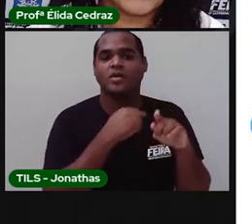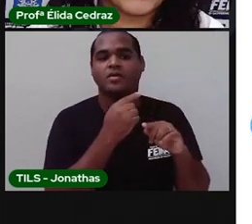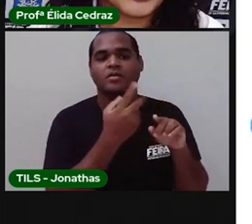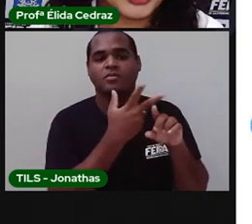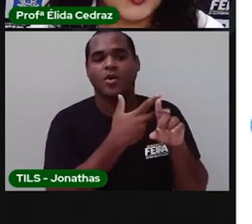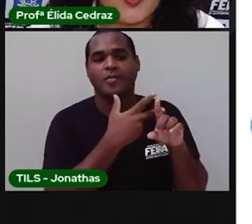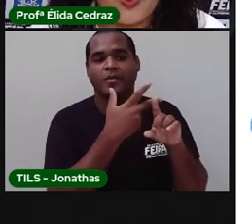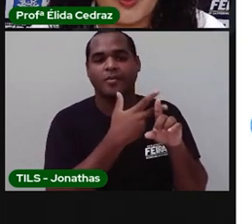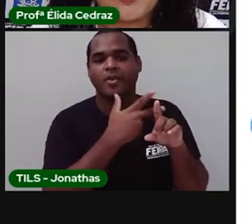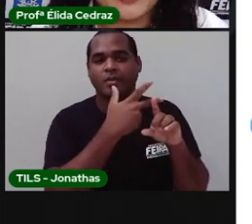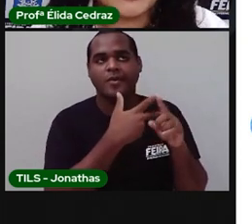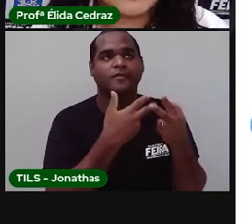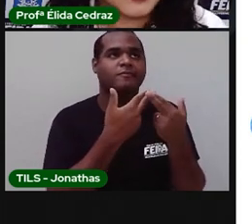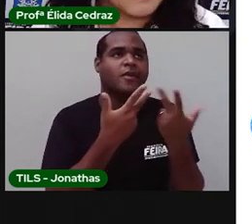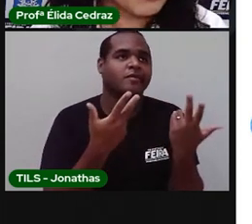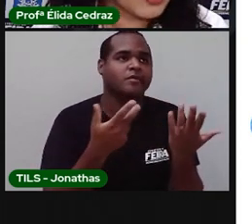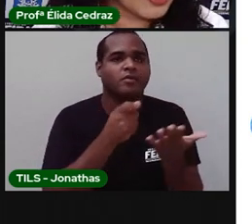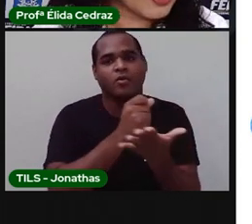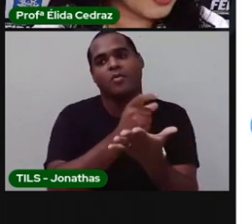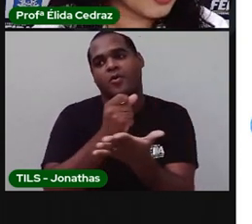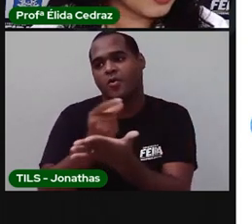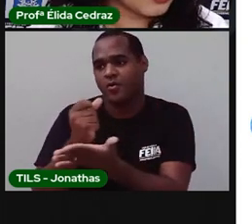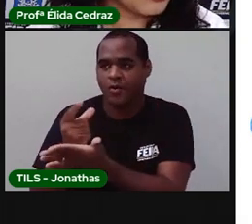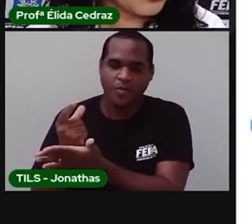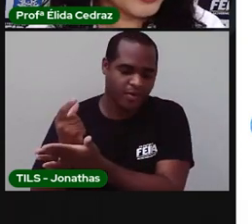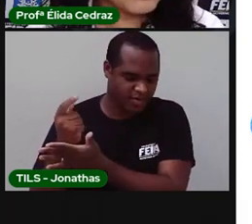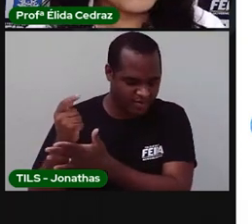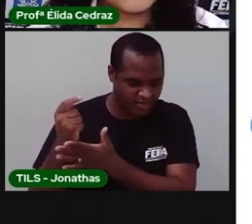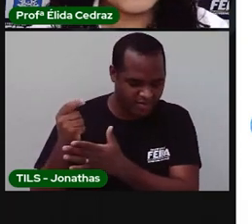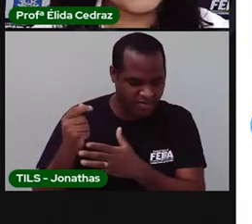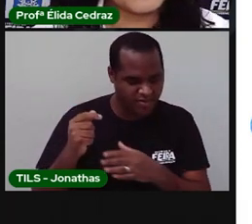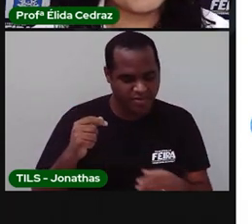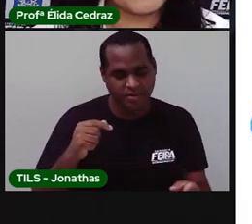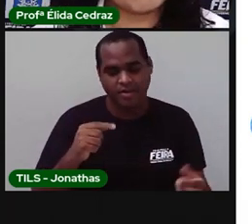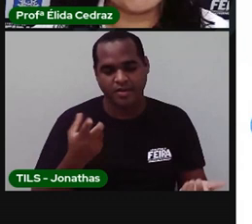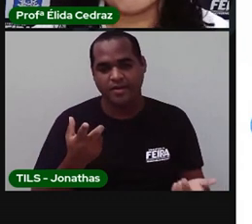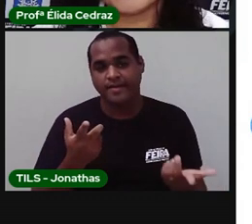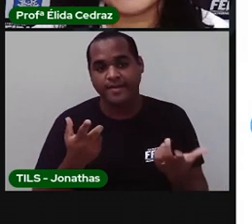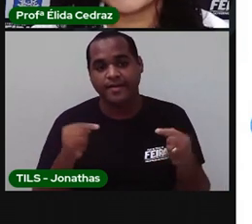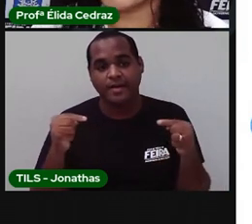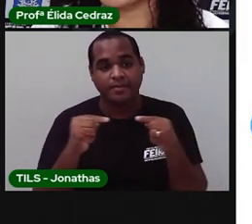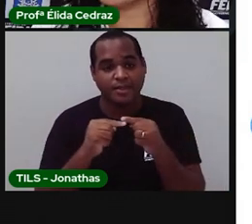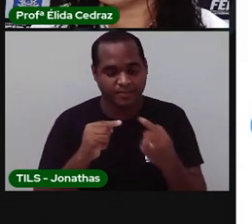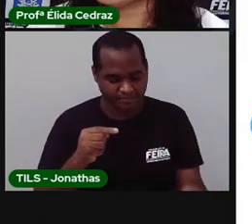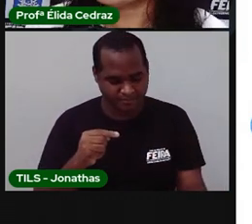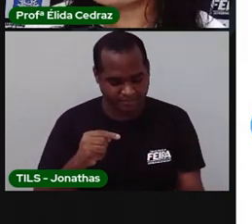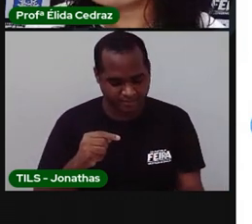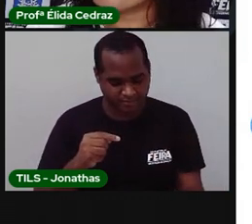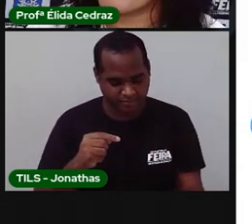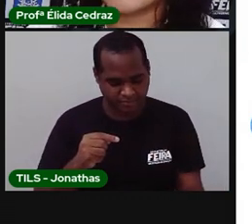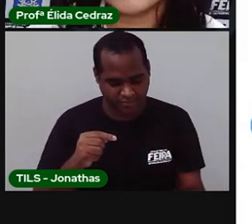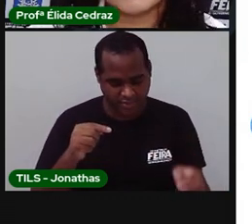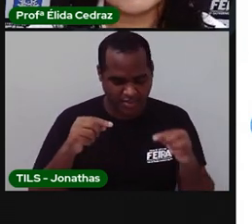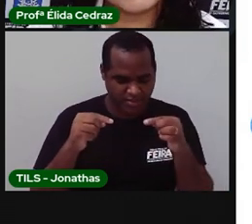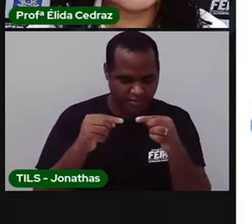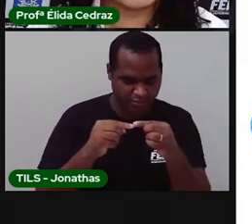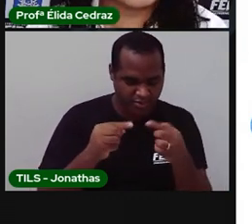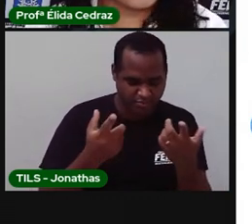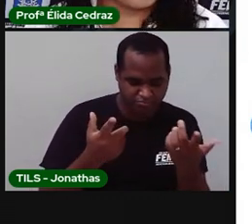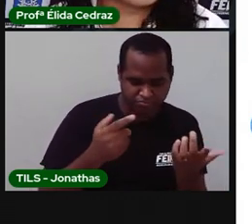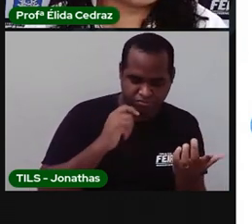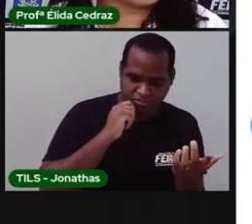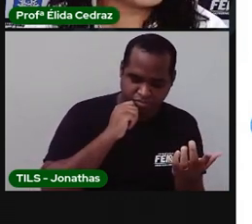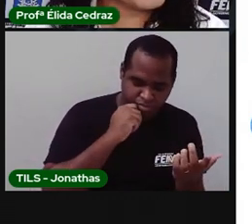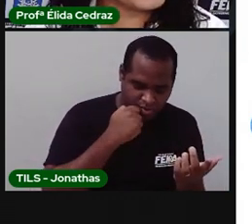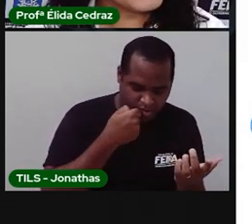no catálogo de compras, no anúncio de uma bomboniere, de uma padaria,